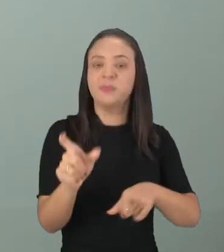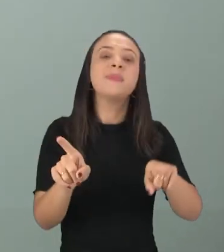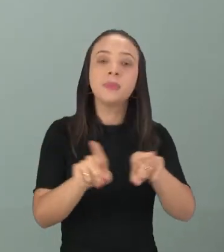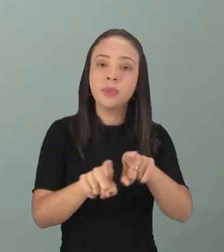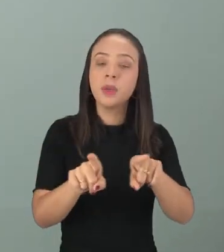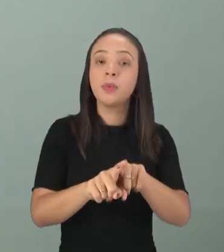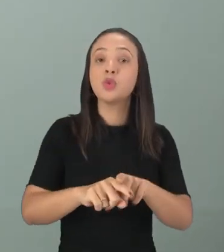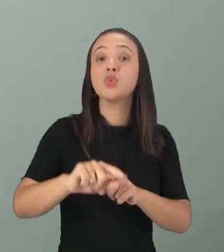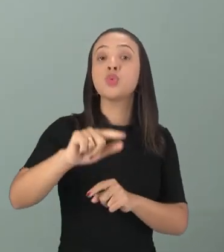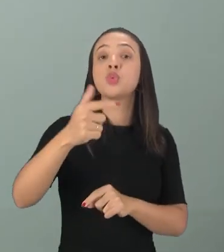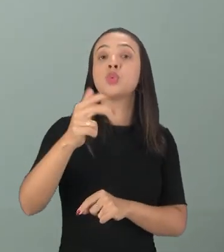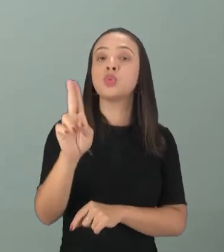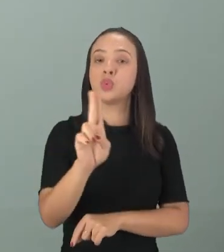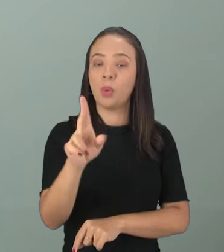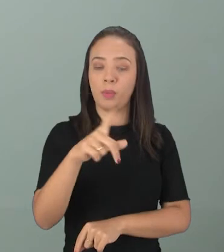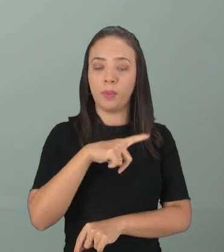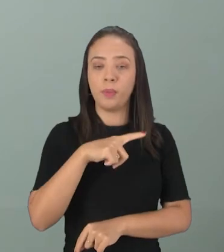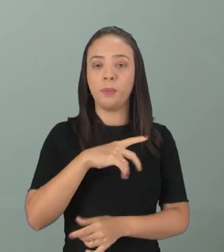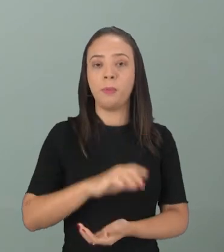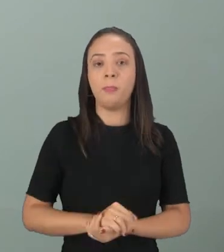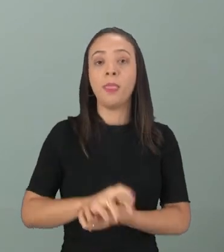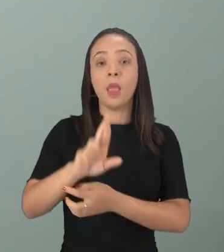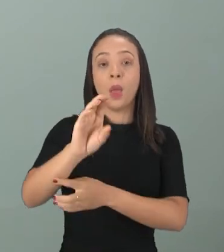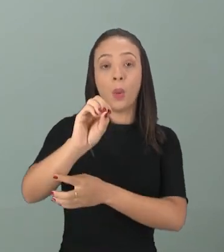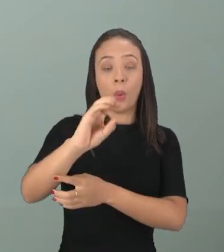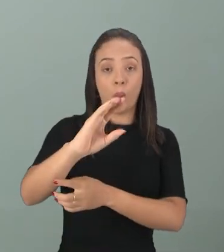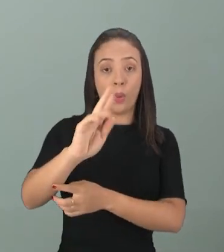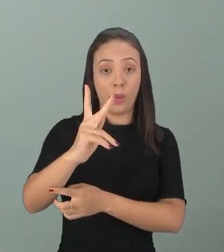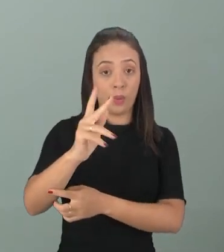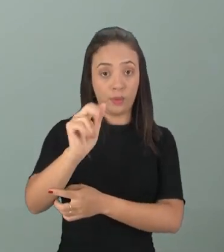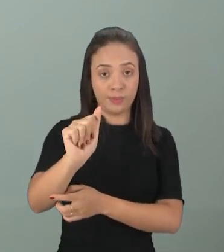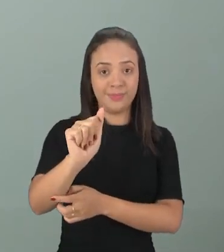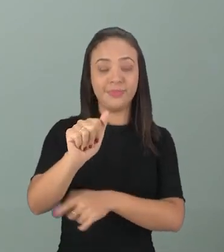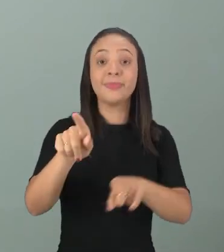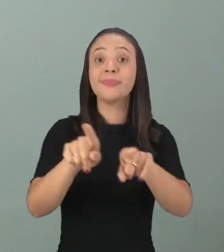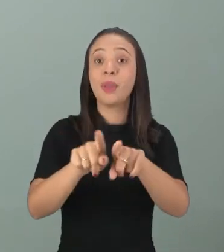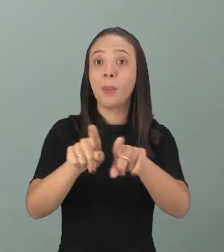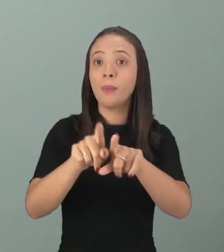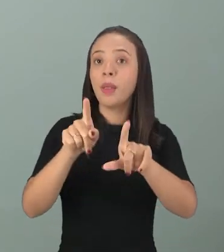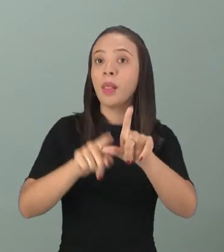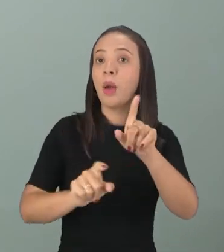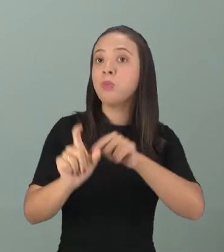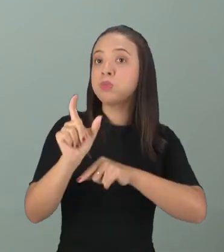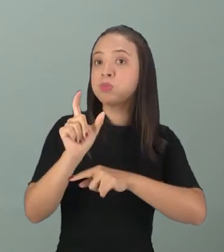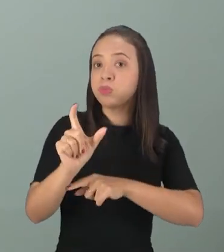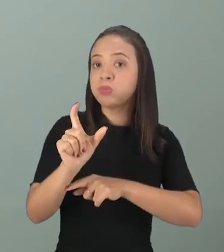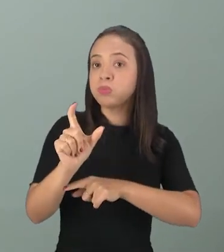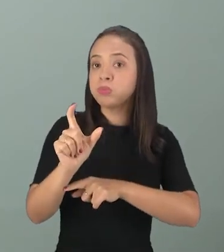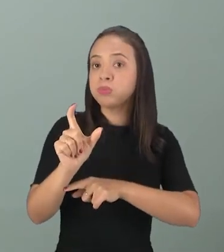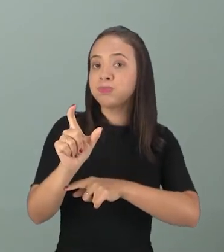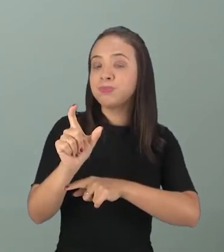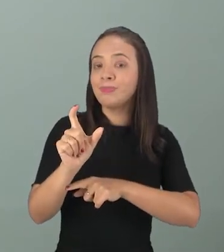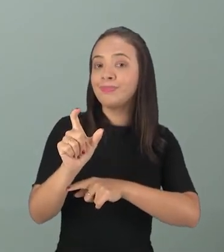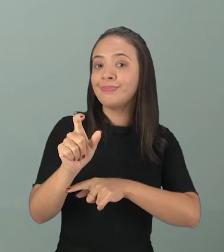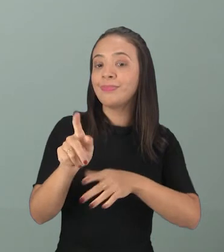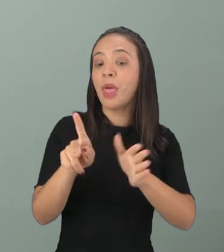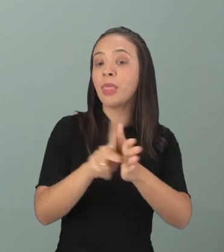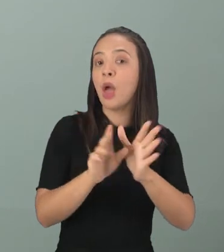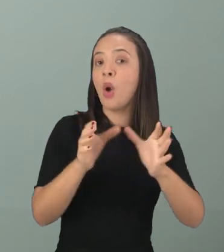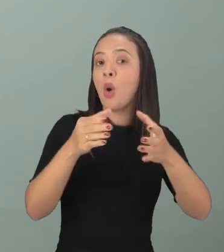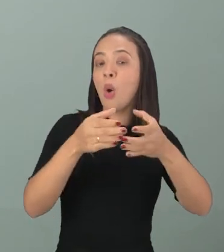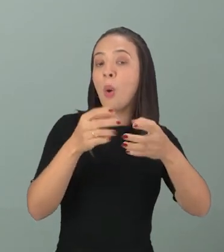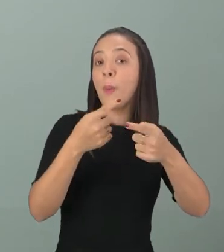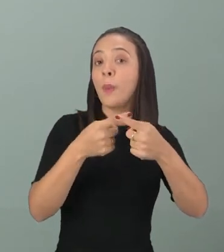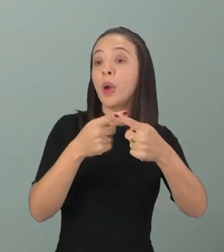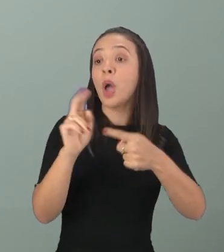sobrenomes que ela tem. Aí, rocha aqui, por isso que entrou com letra maiúscula no nosso grupo, porque ele é classificado como